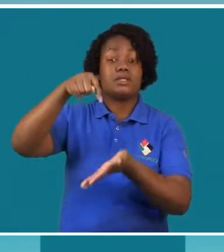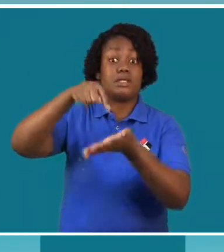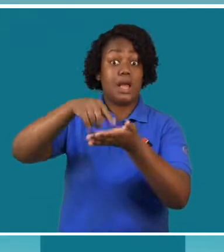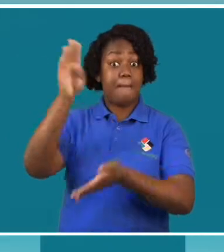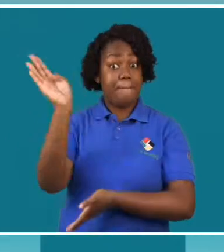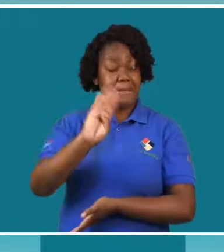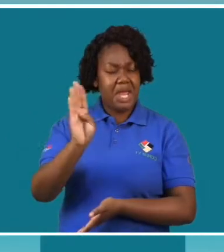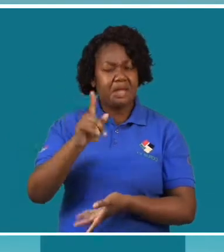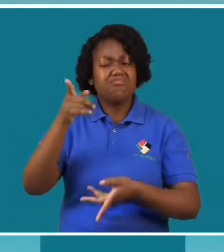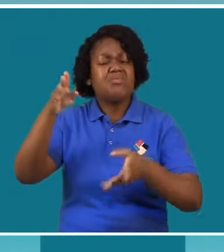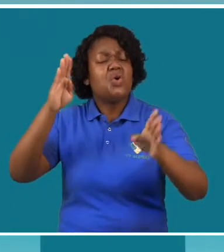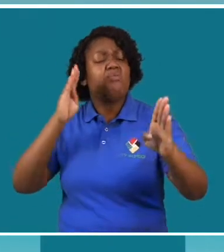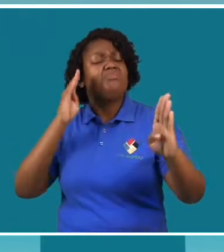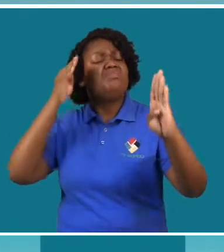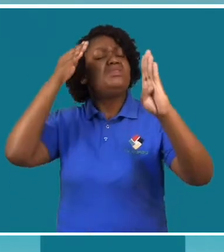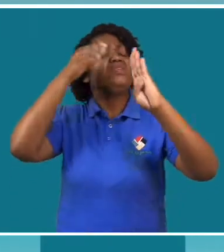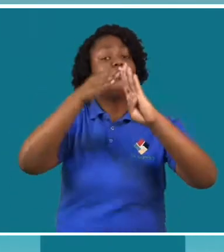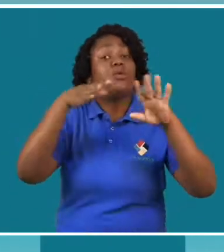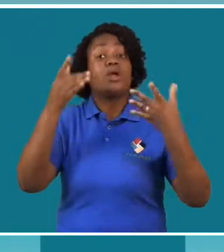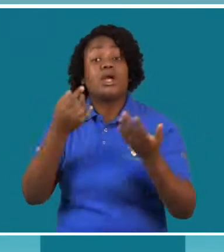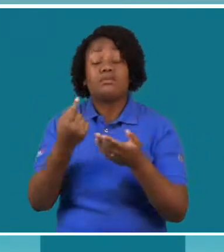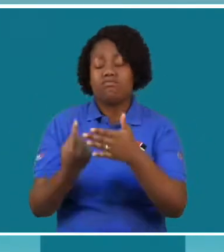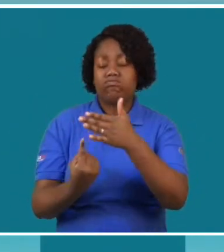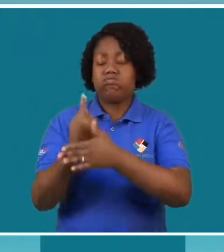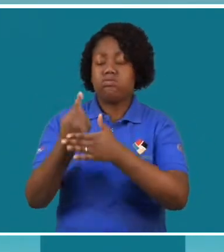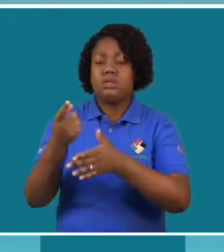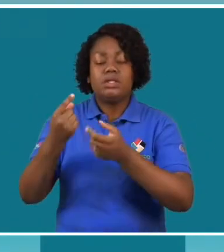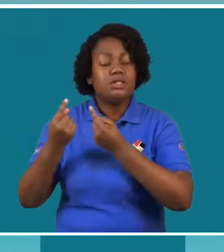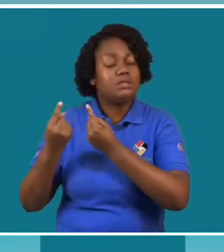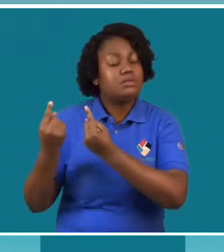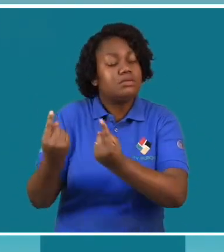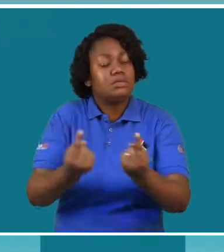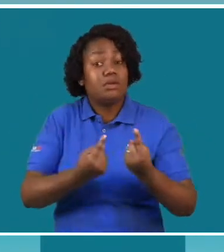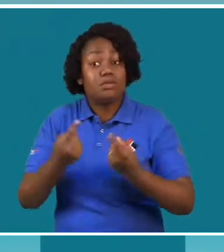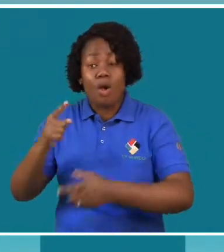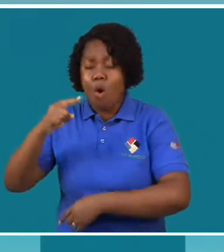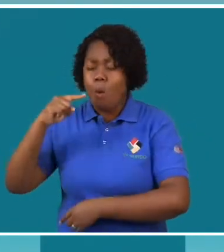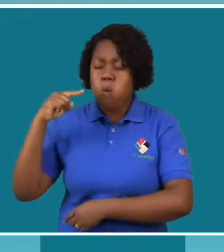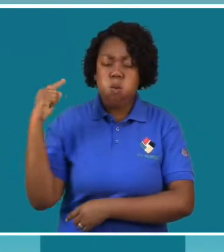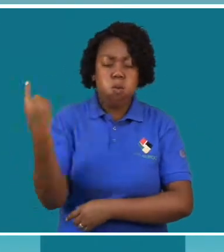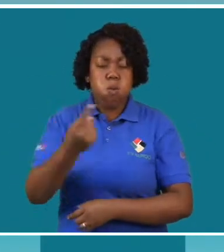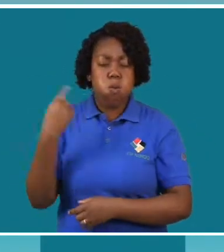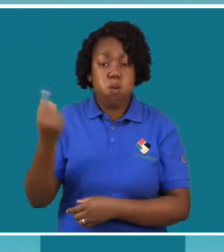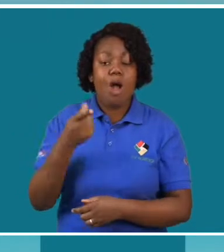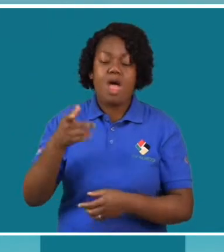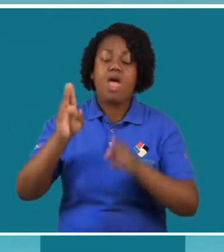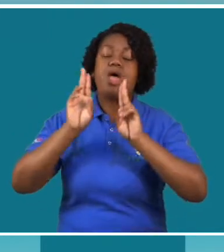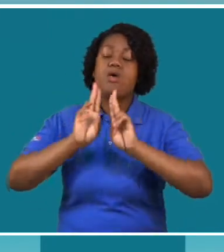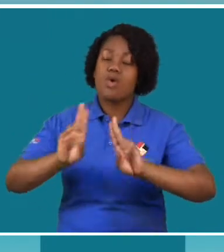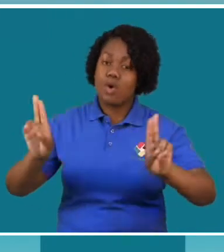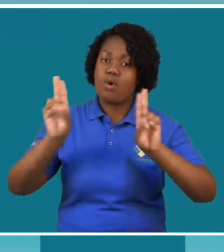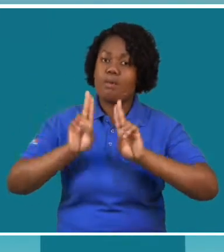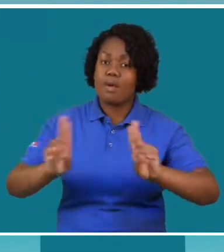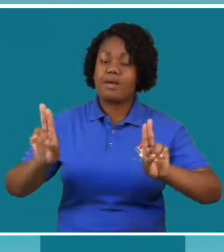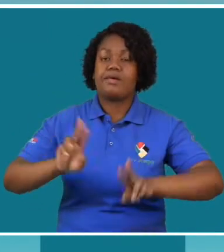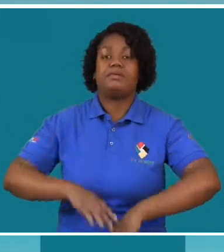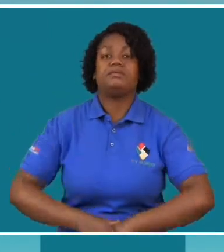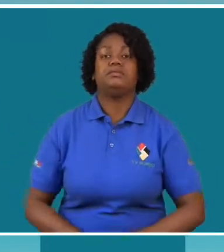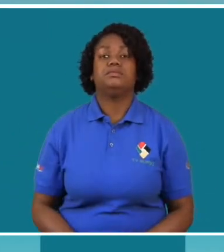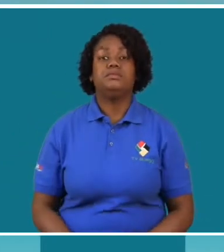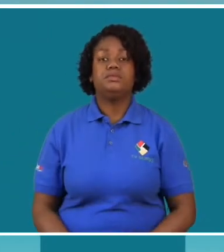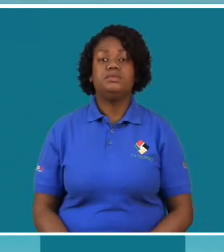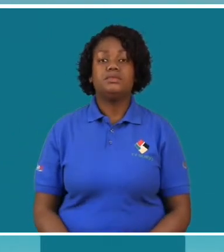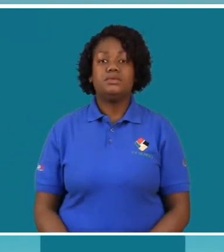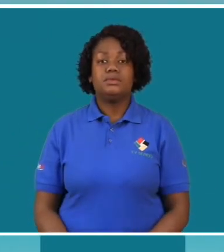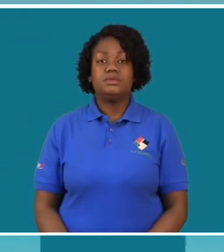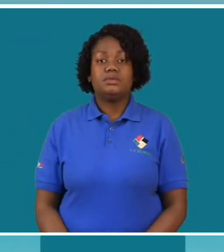processo de assistência, para garantir a inclusão do maior número de pessoas com deficiência. O apelo foi feito no